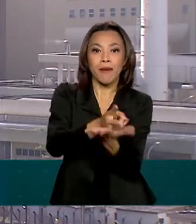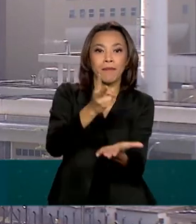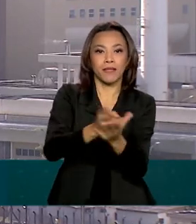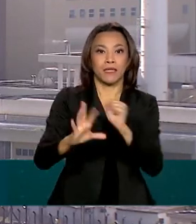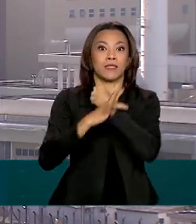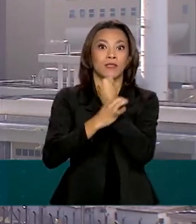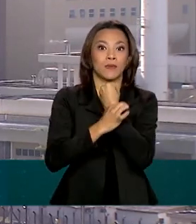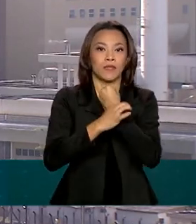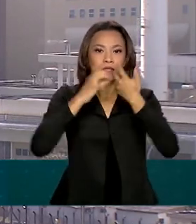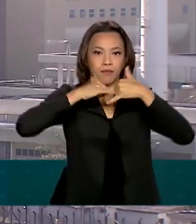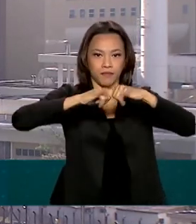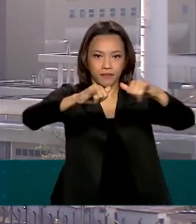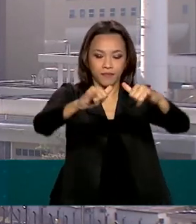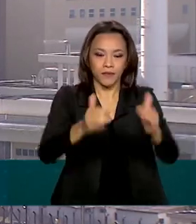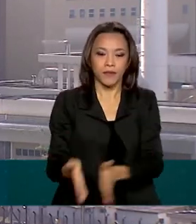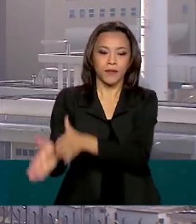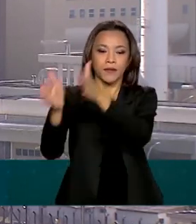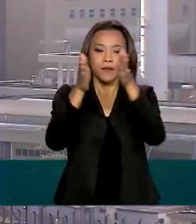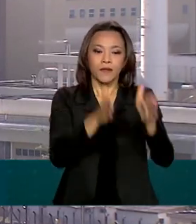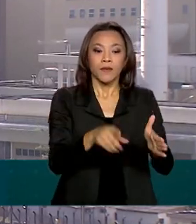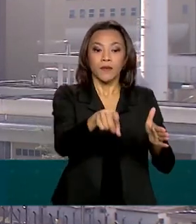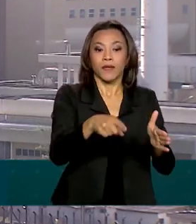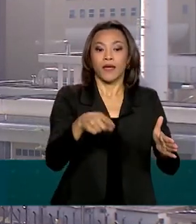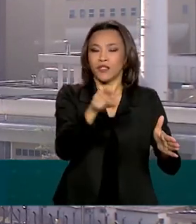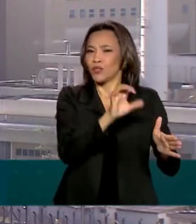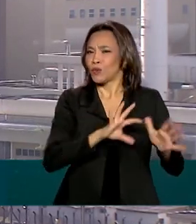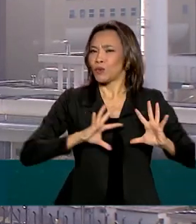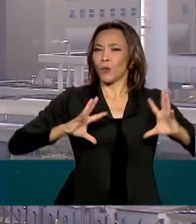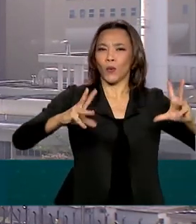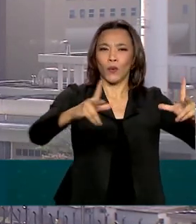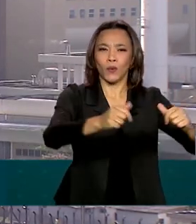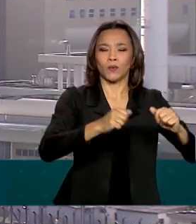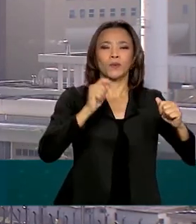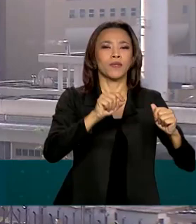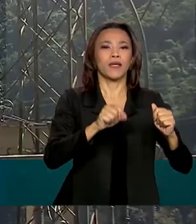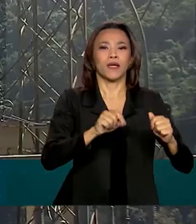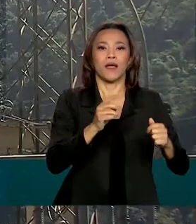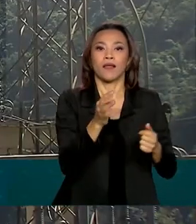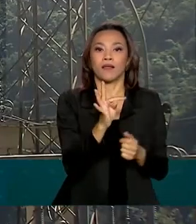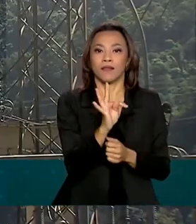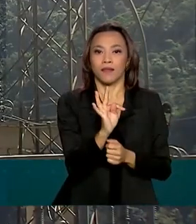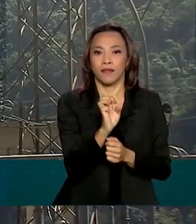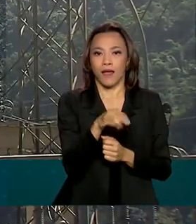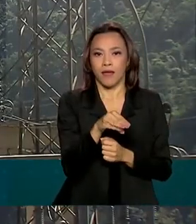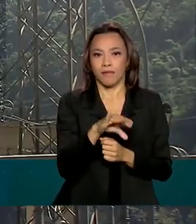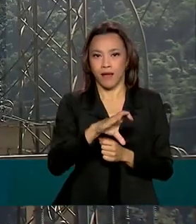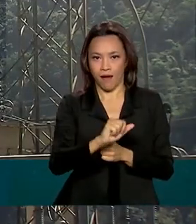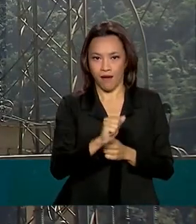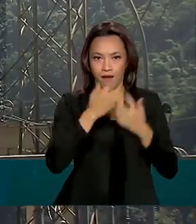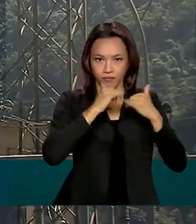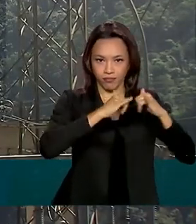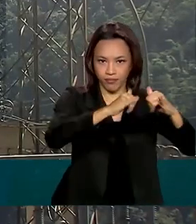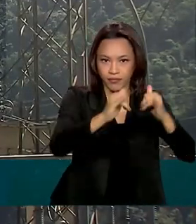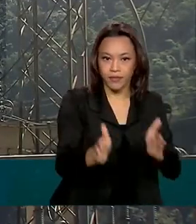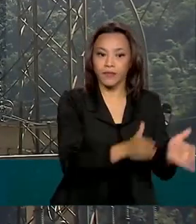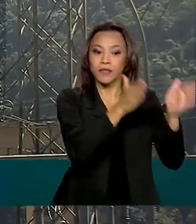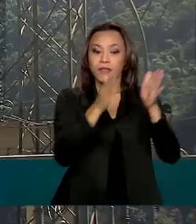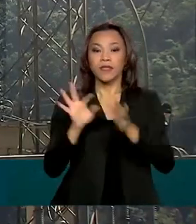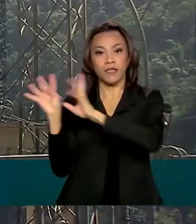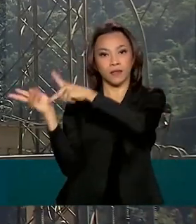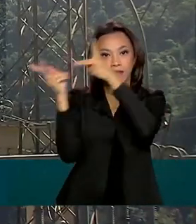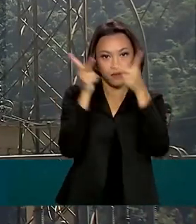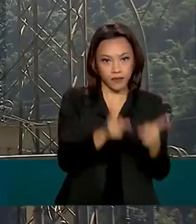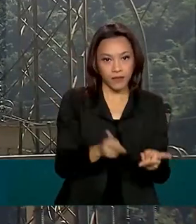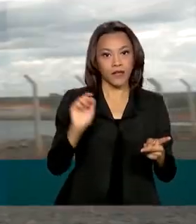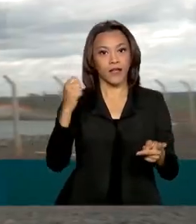Entre elas estão a ativação de todo o parque de energia térmica disponível no país e a importação de energia elétrica da Argentina